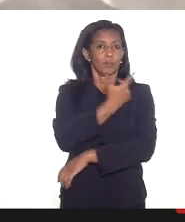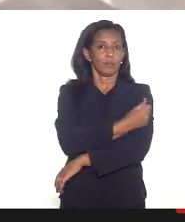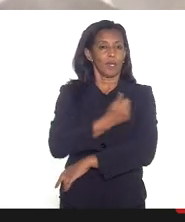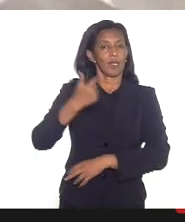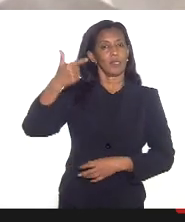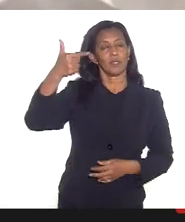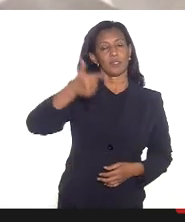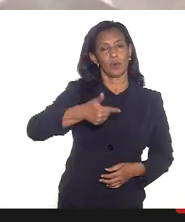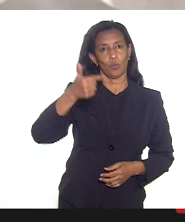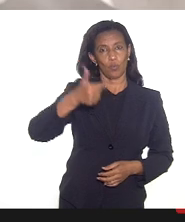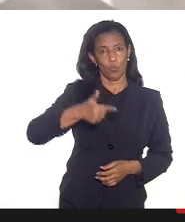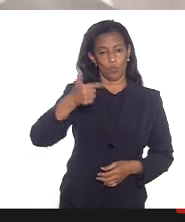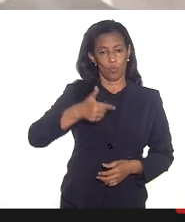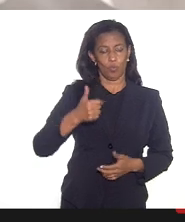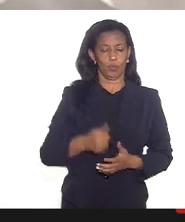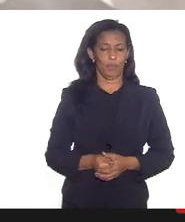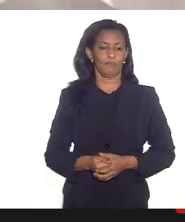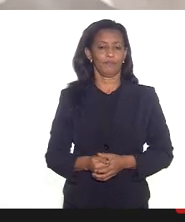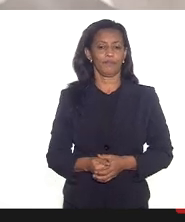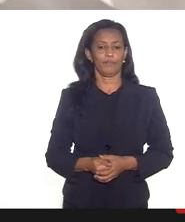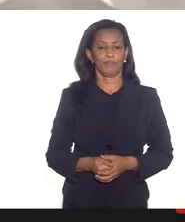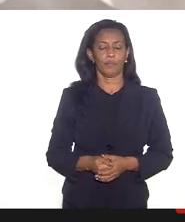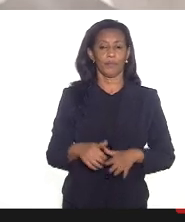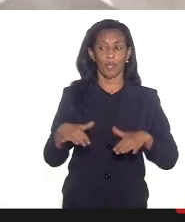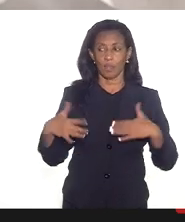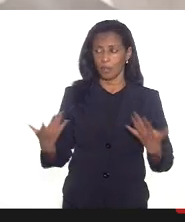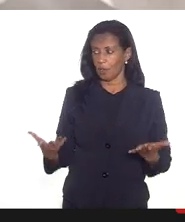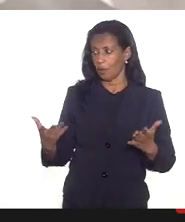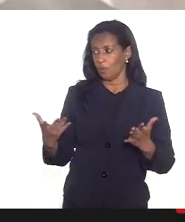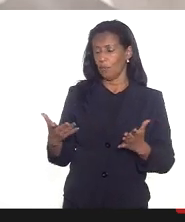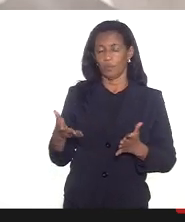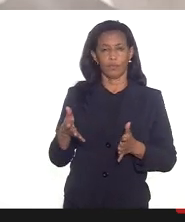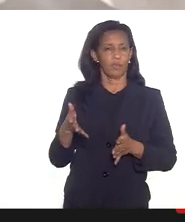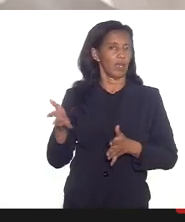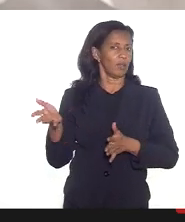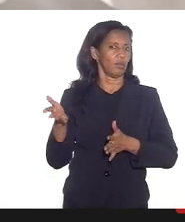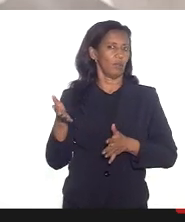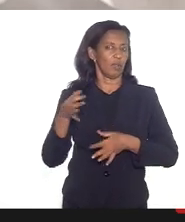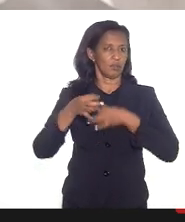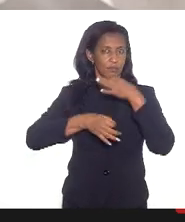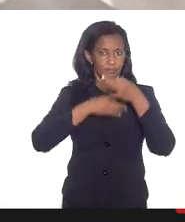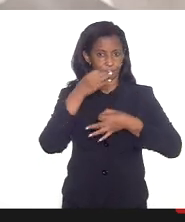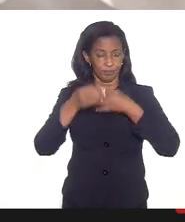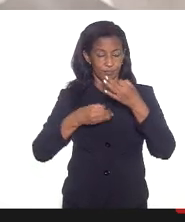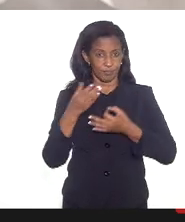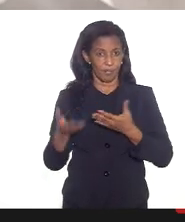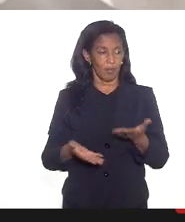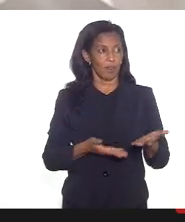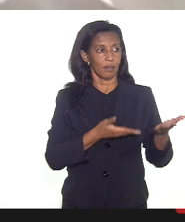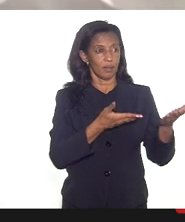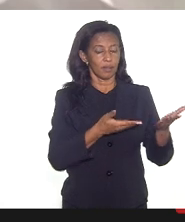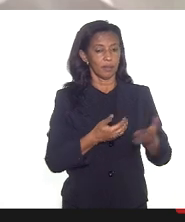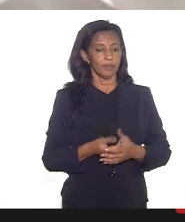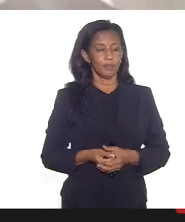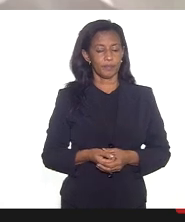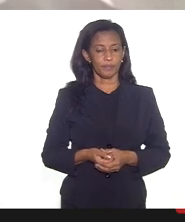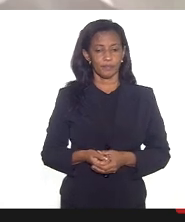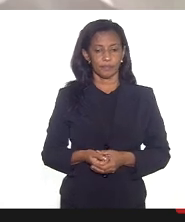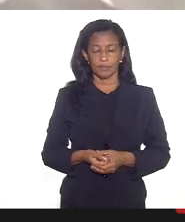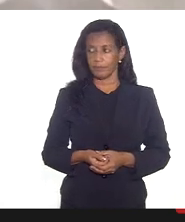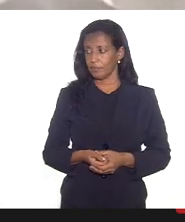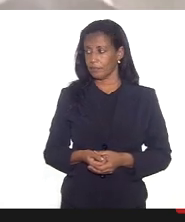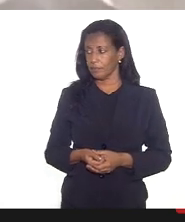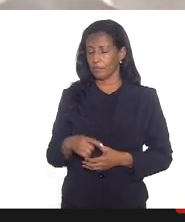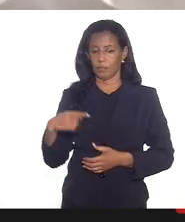segunda dose do esquema vacinal então feitas essas considerações nós já vamos passar aqui para